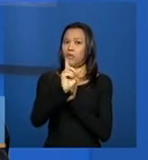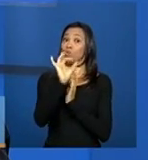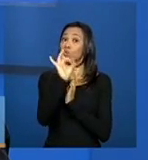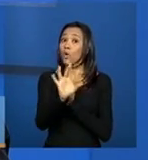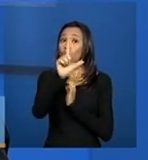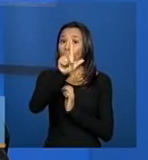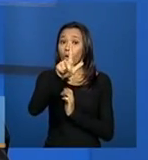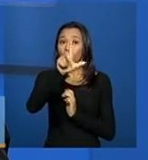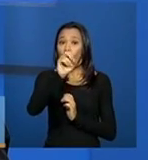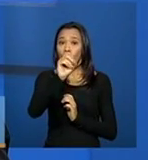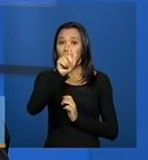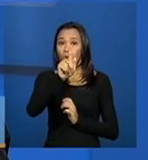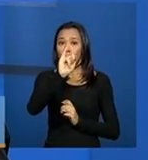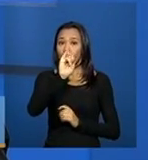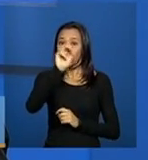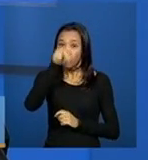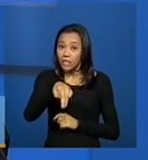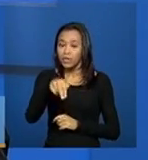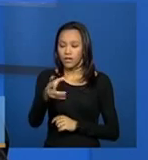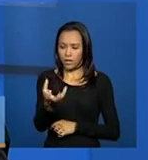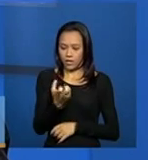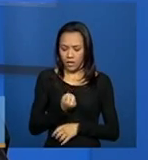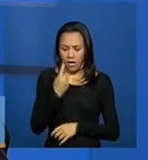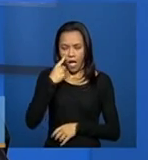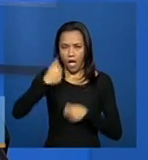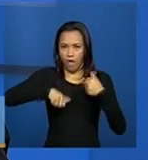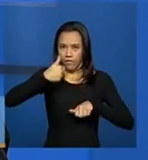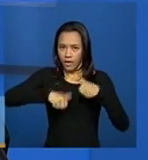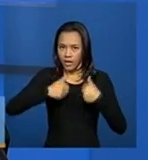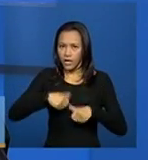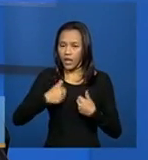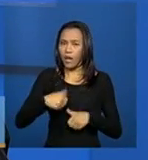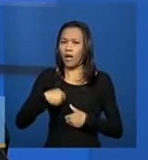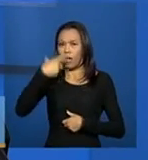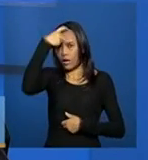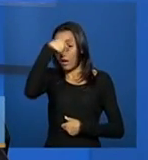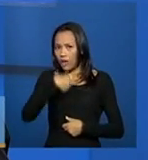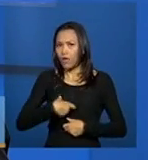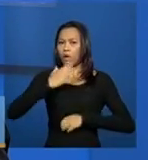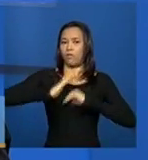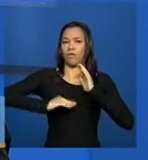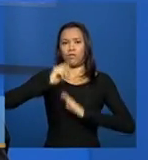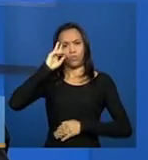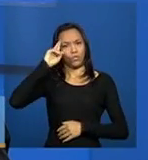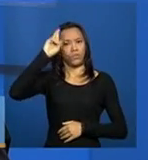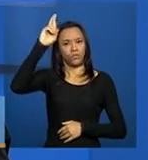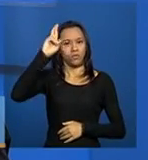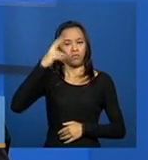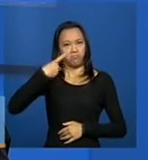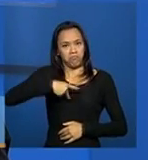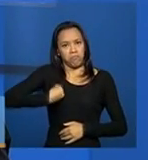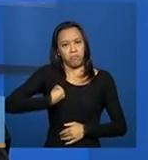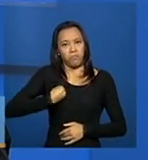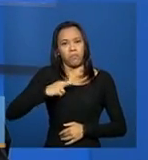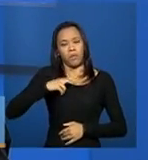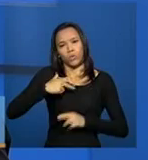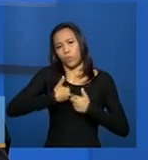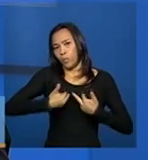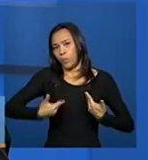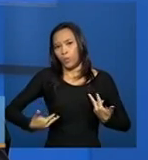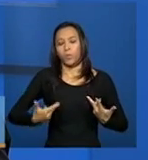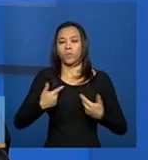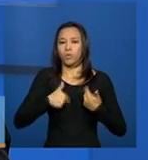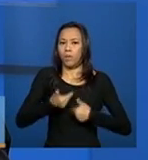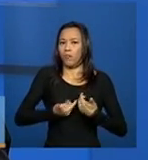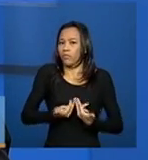avaliar esse perfil e se for necessário fazer uma atualização para que as opções de editar possam ficar habilitadas